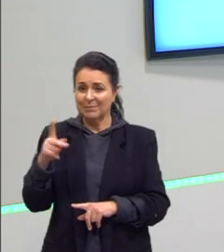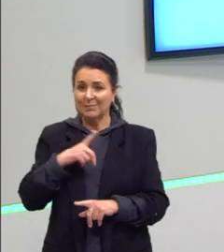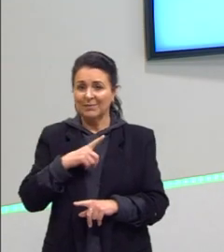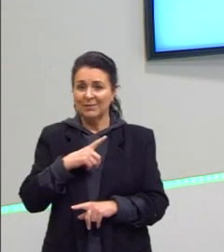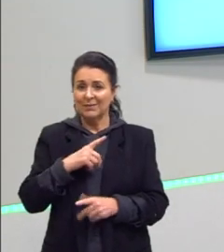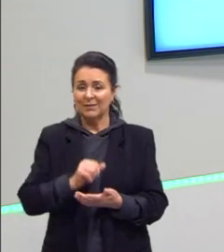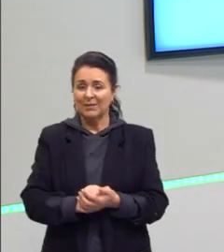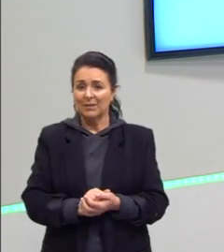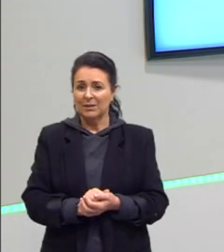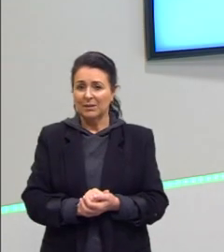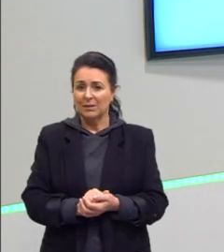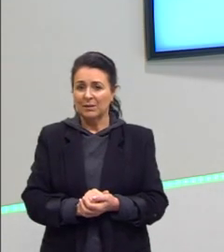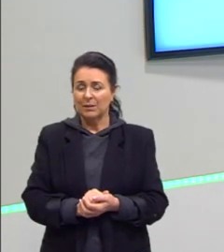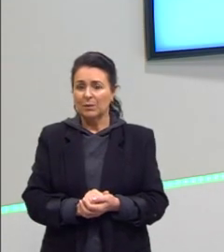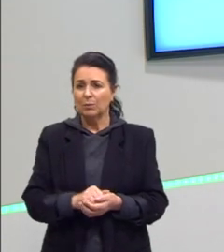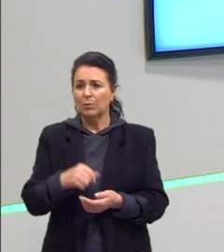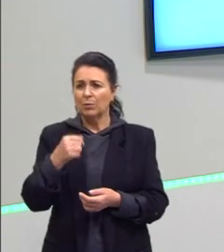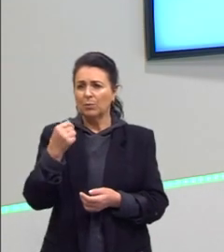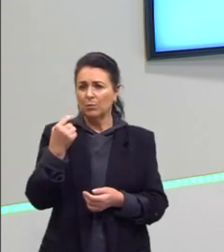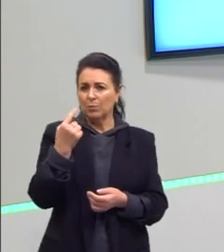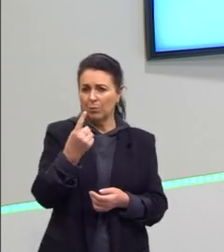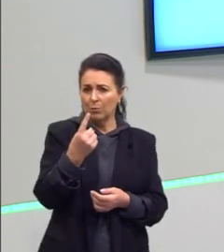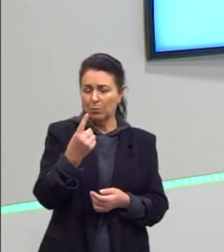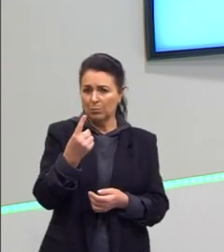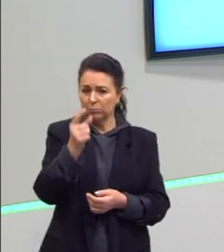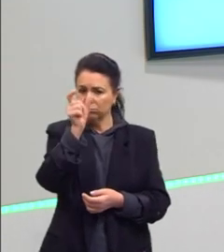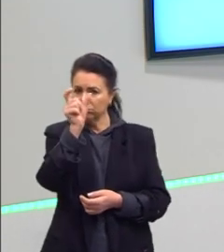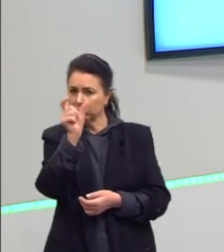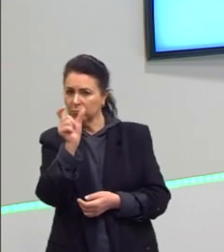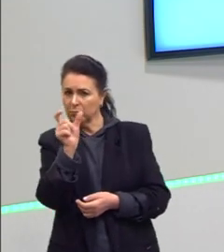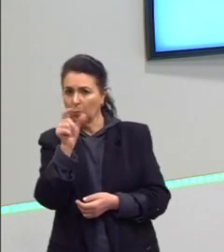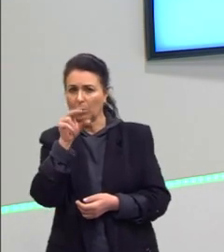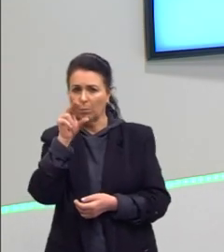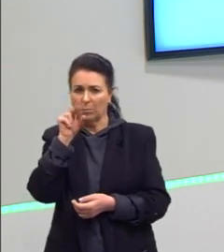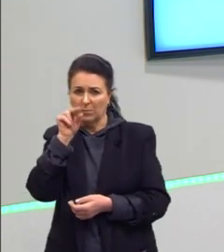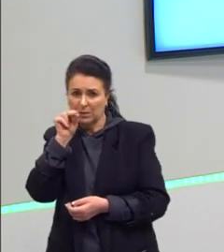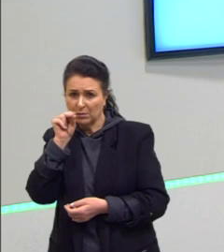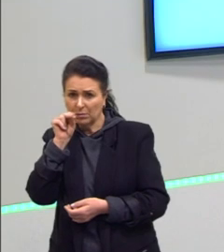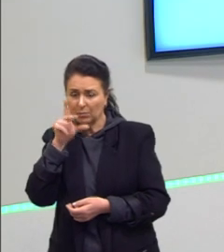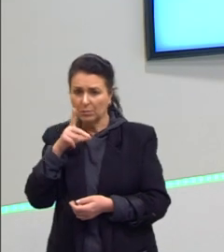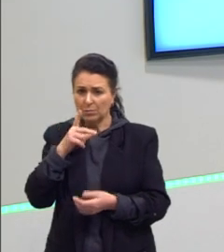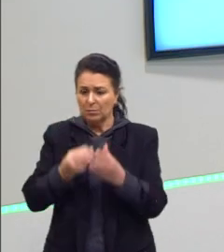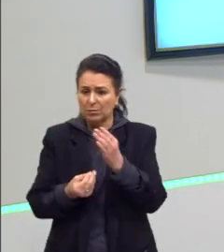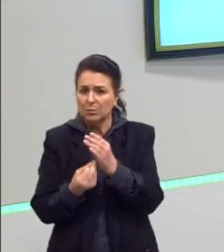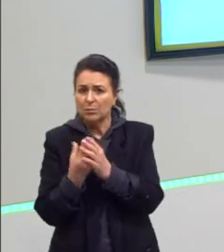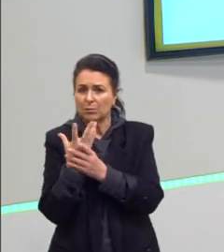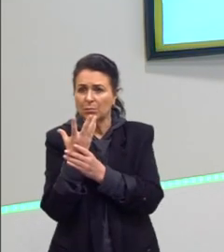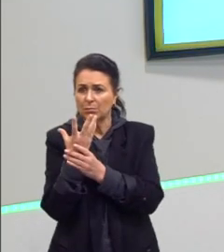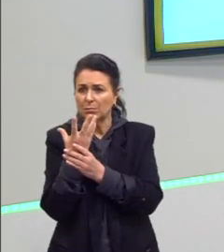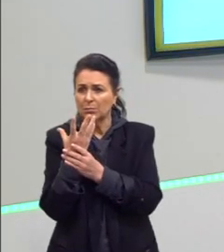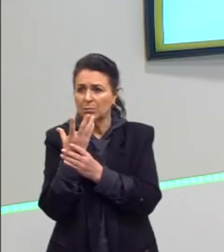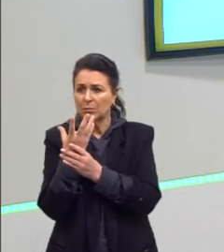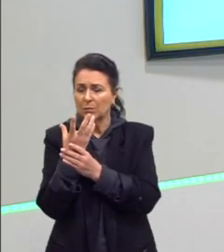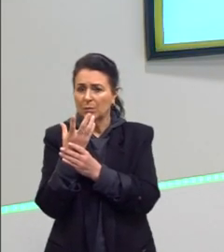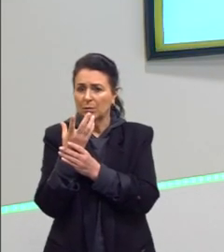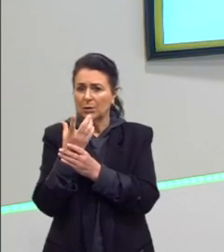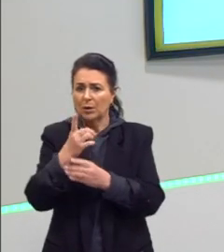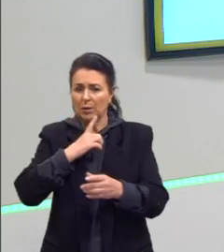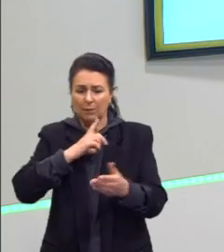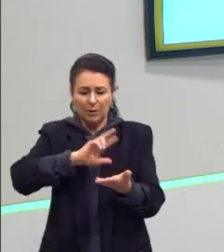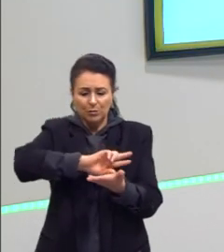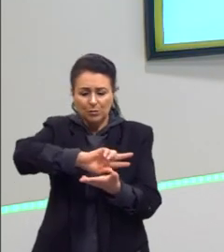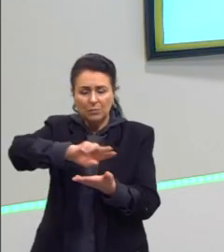daqui. Aqui, um indivíduo, no caso, gerou, houve a